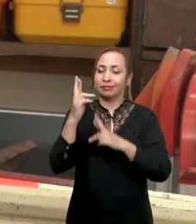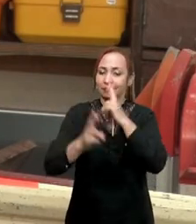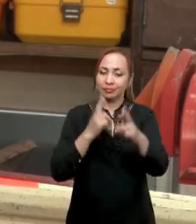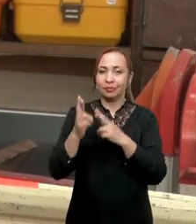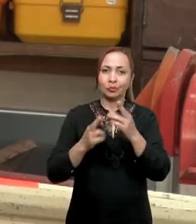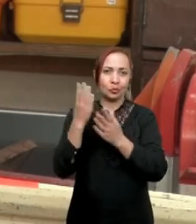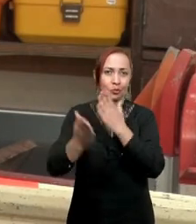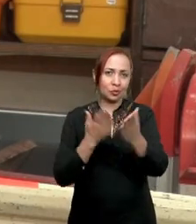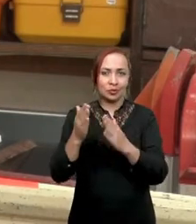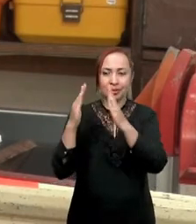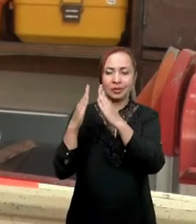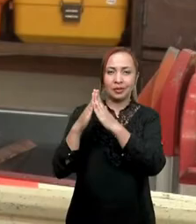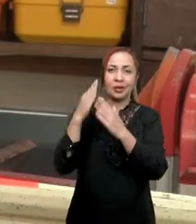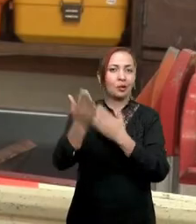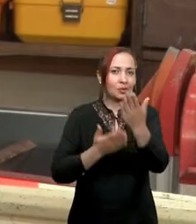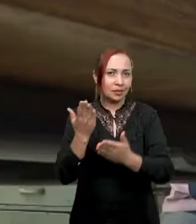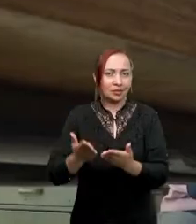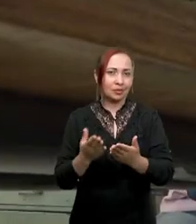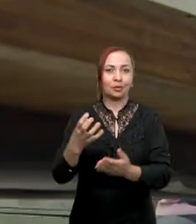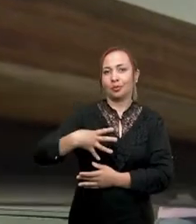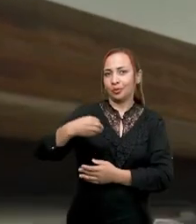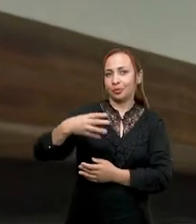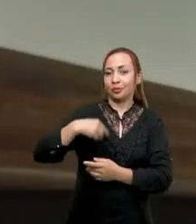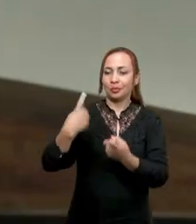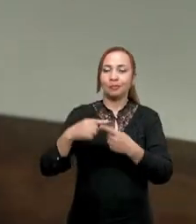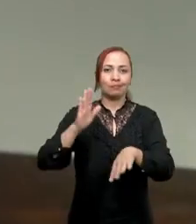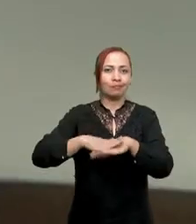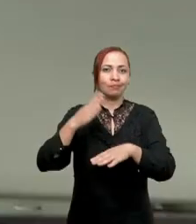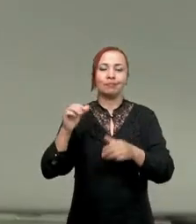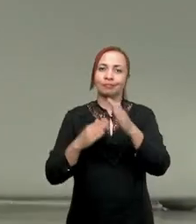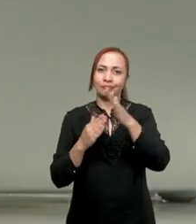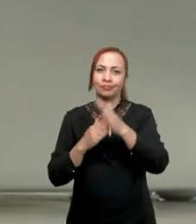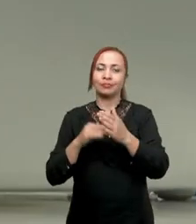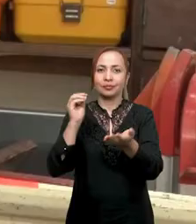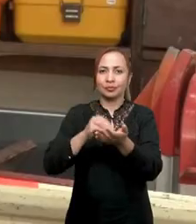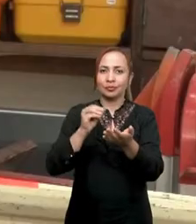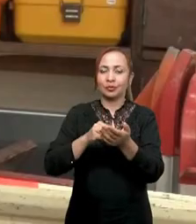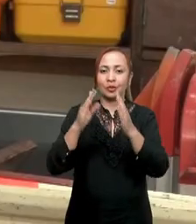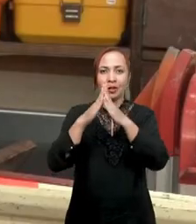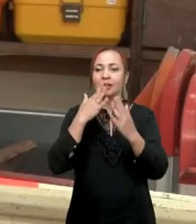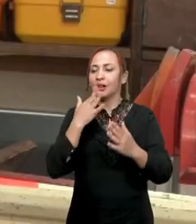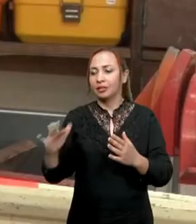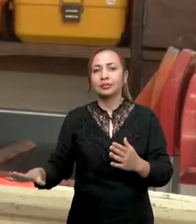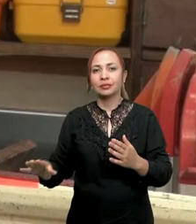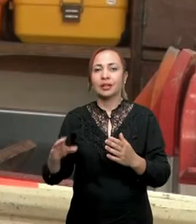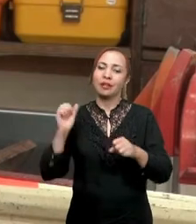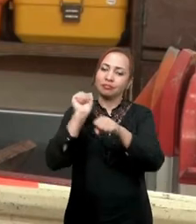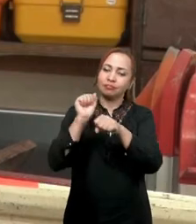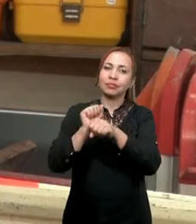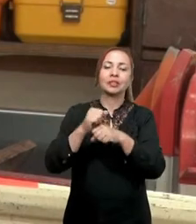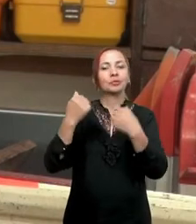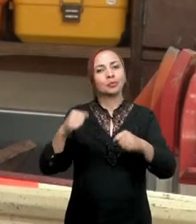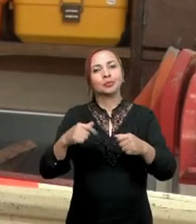está relacionado com o cuidado com a casa e com o cuidado com os filhos. Porque, na maioria das vezes, a falta de creches impede que essas mulheres possam trabalhar.